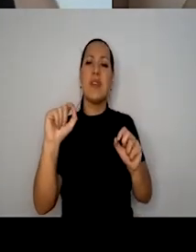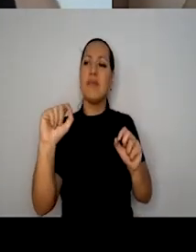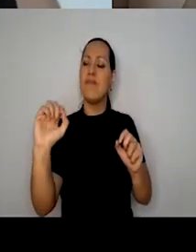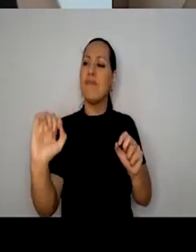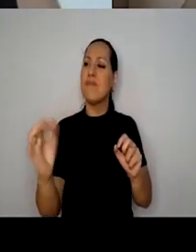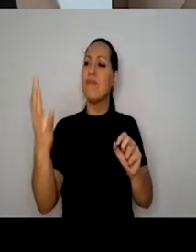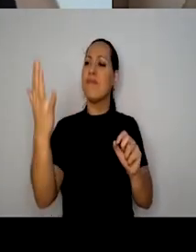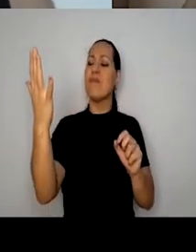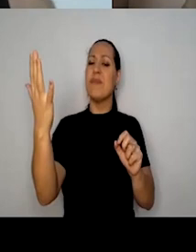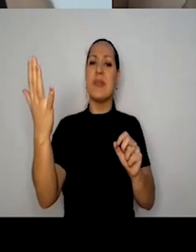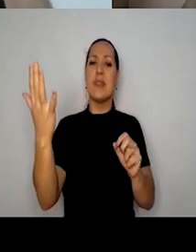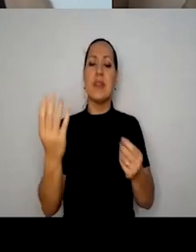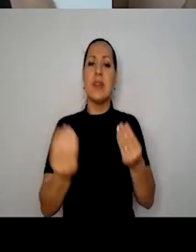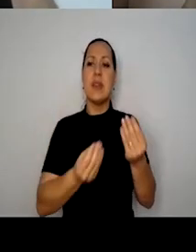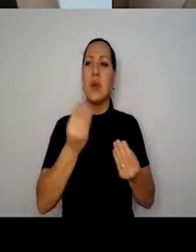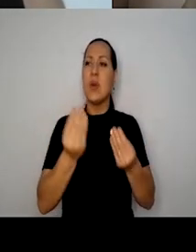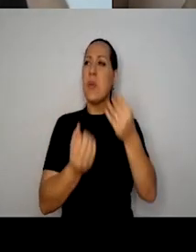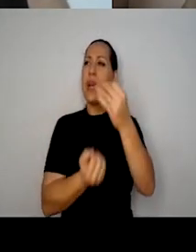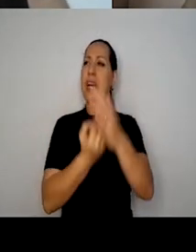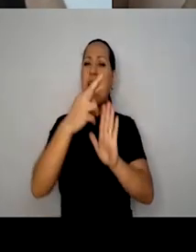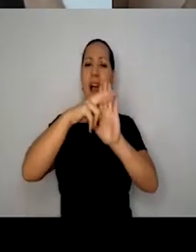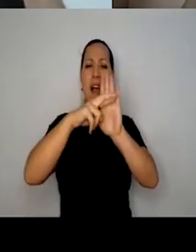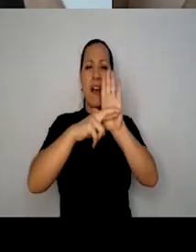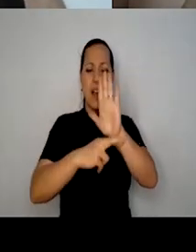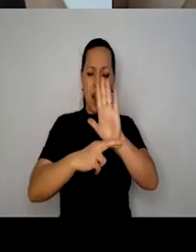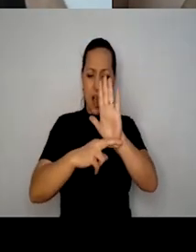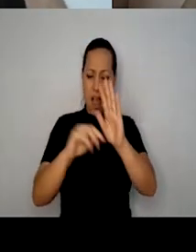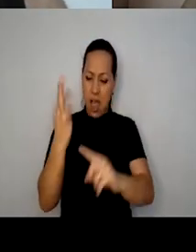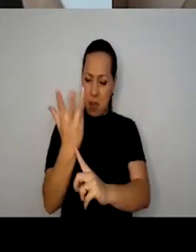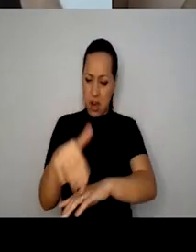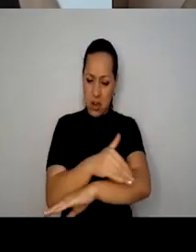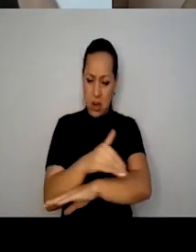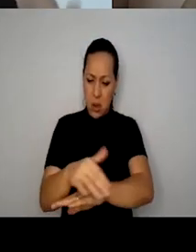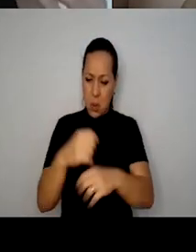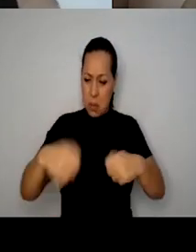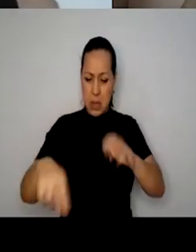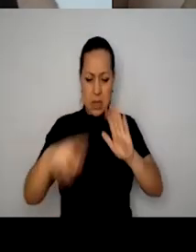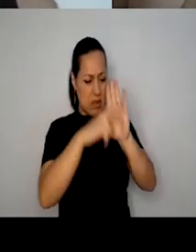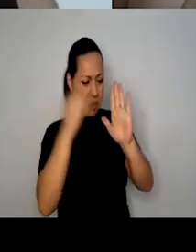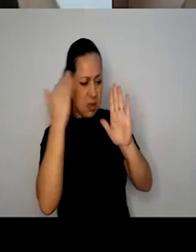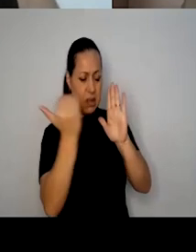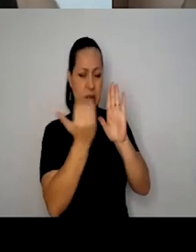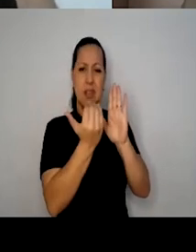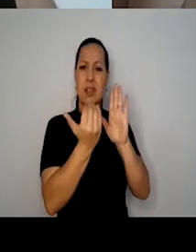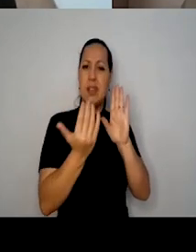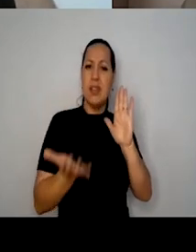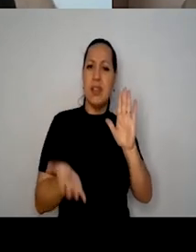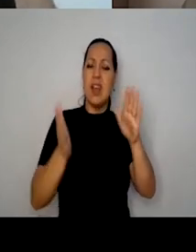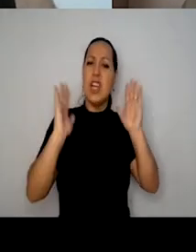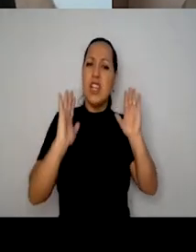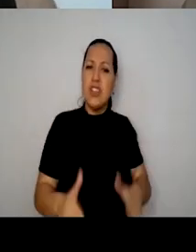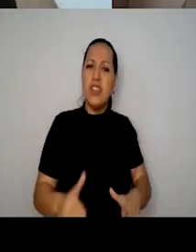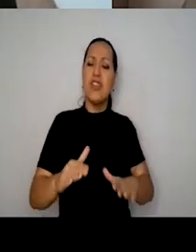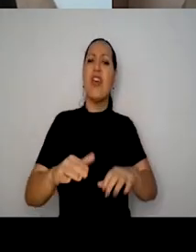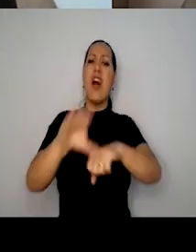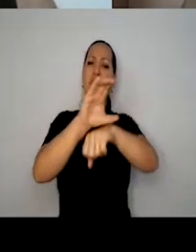uma regulamentação para a arte de rua acontecer, algo que já está previsto na Constituição,